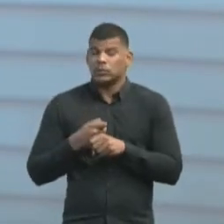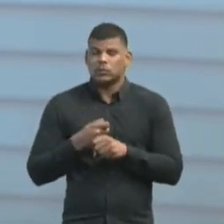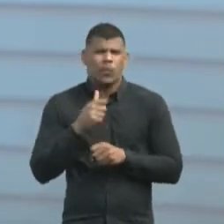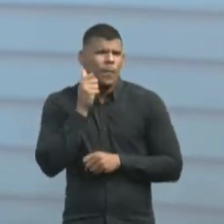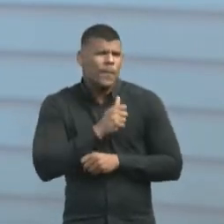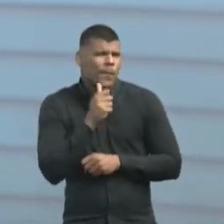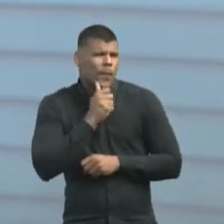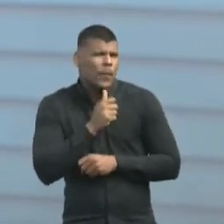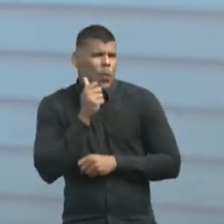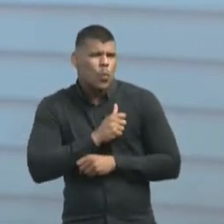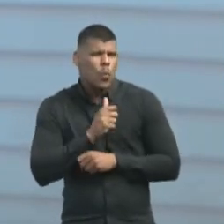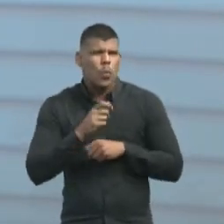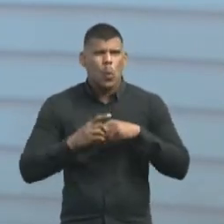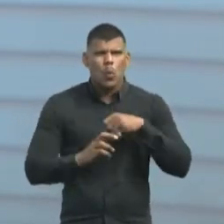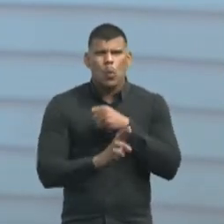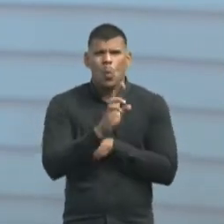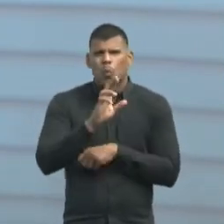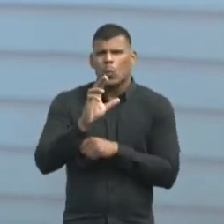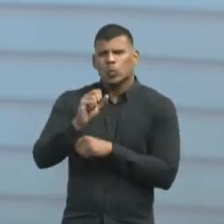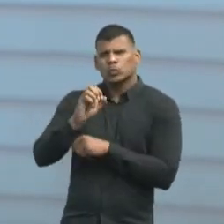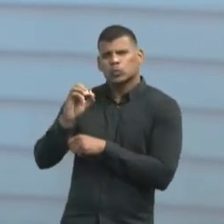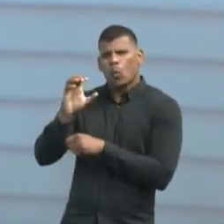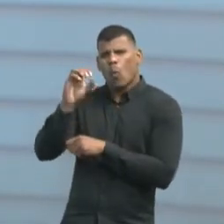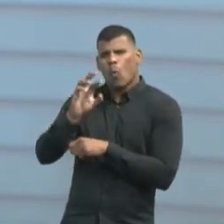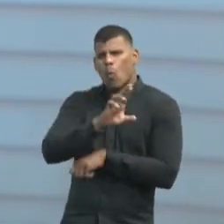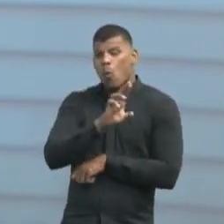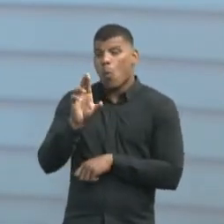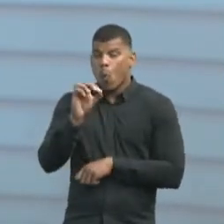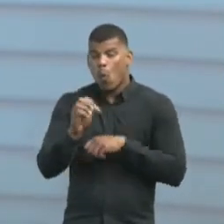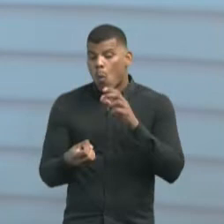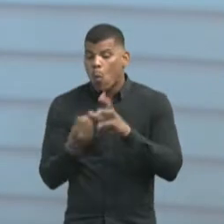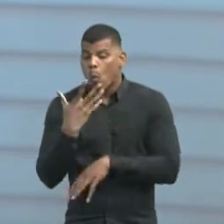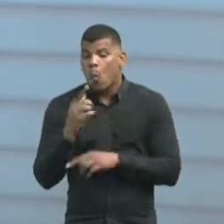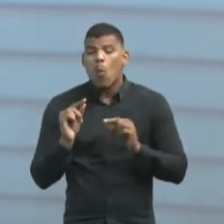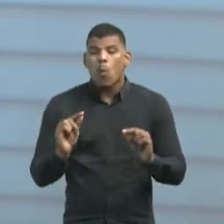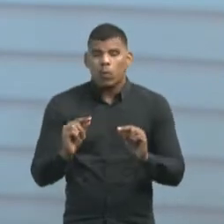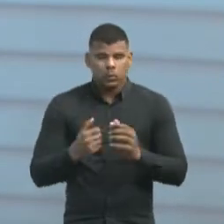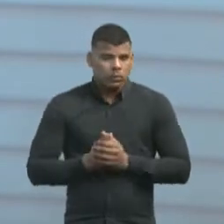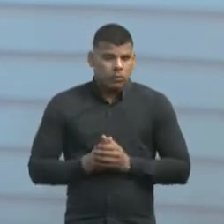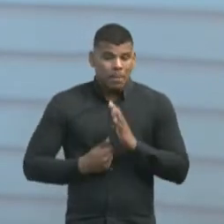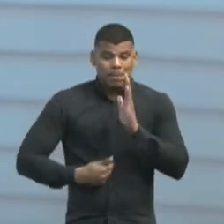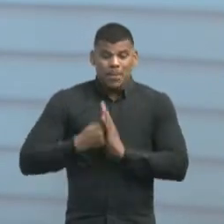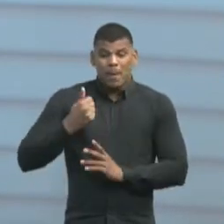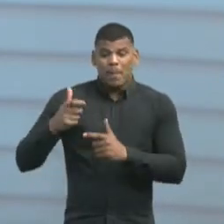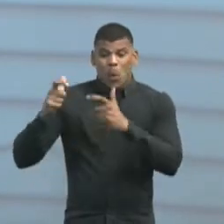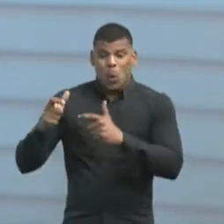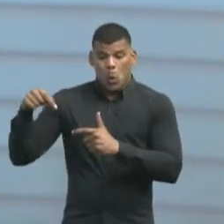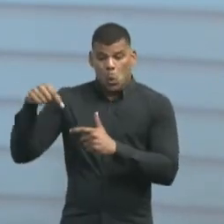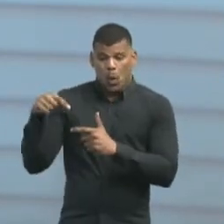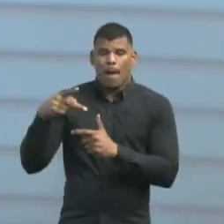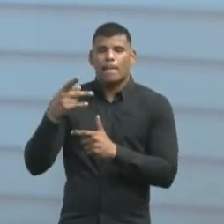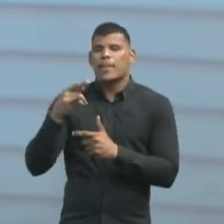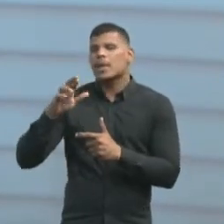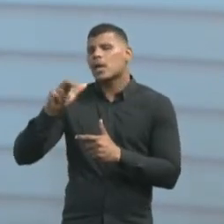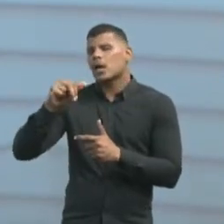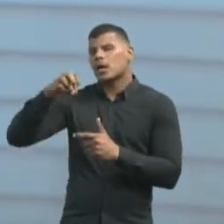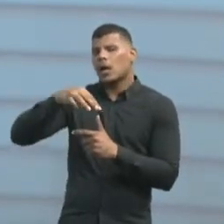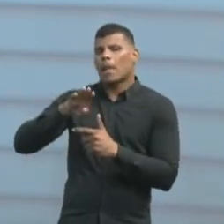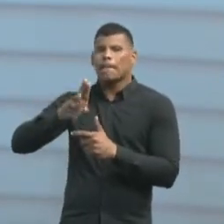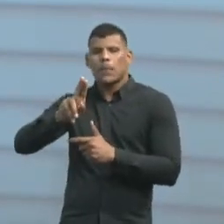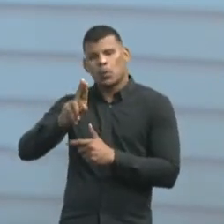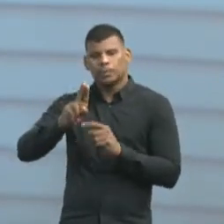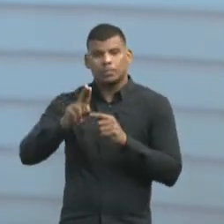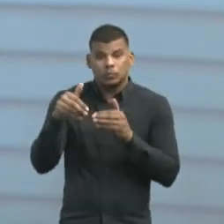Socorro França resolveu criar esse primeiro núcleo no Pirambu para começar